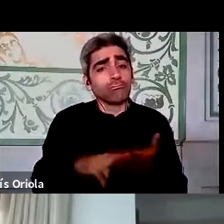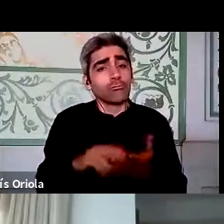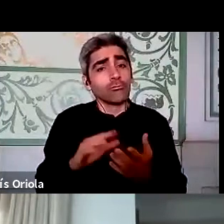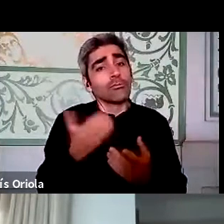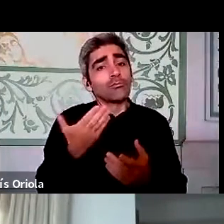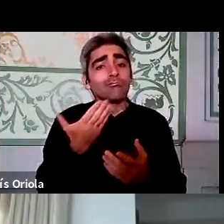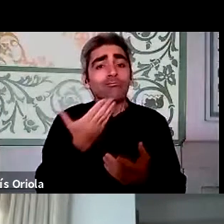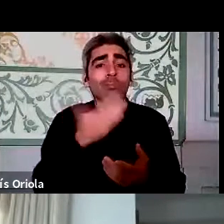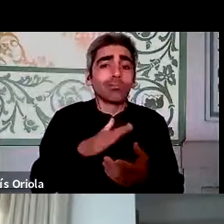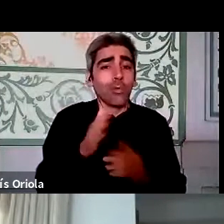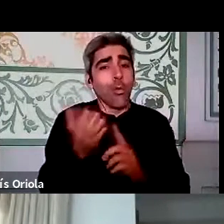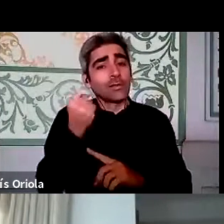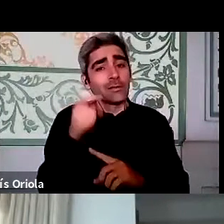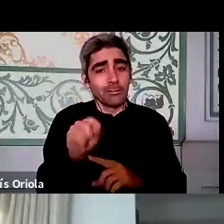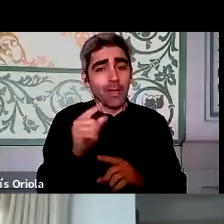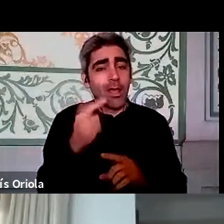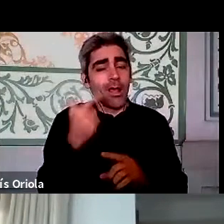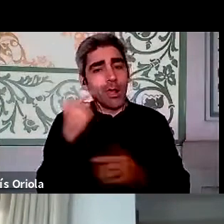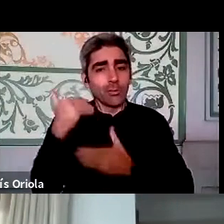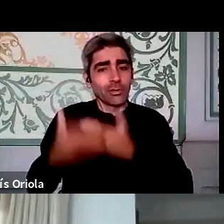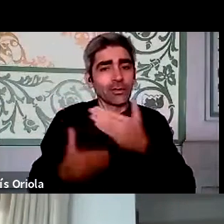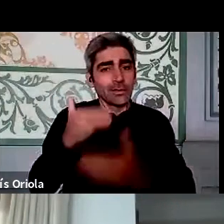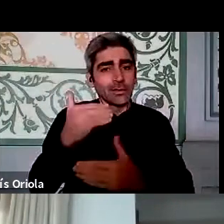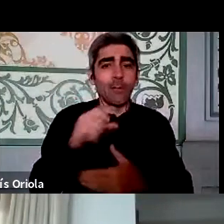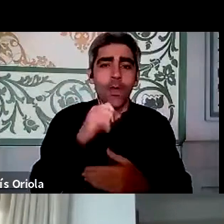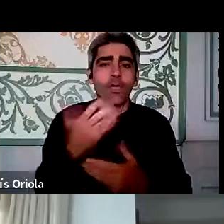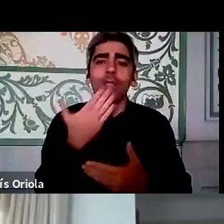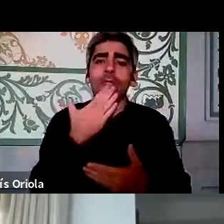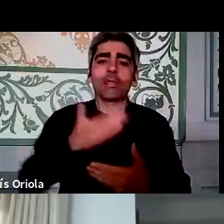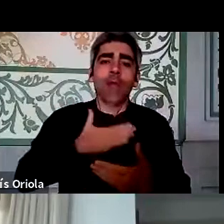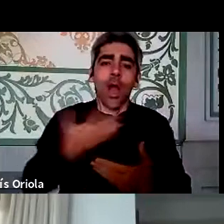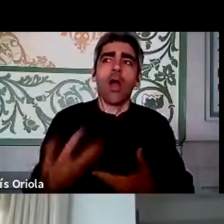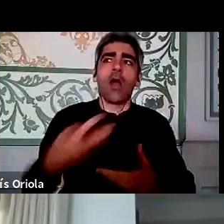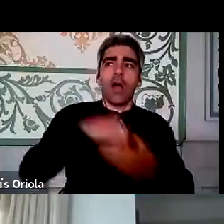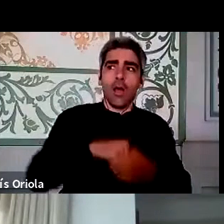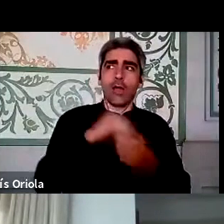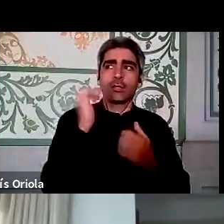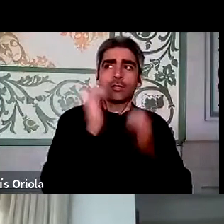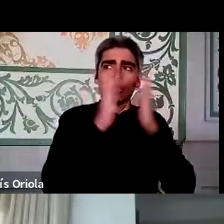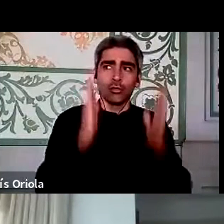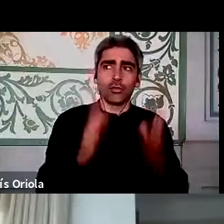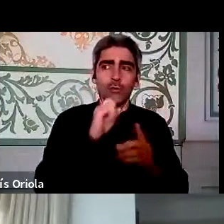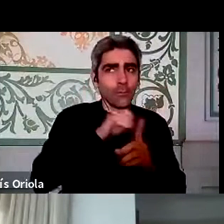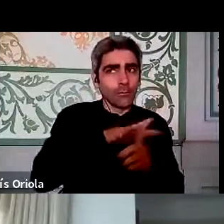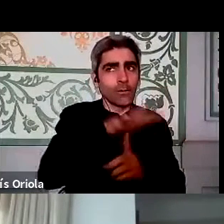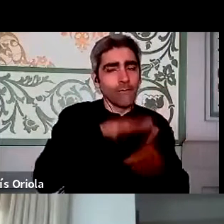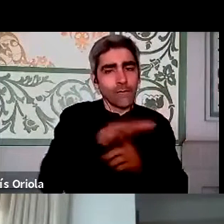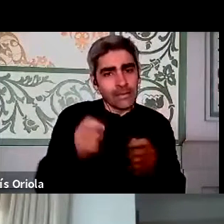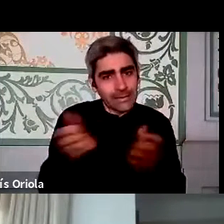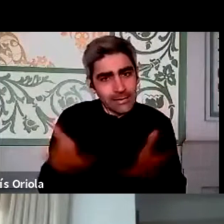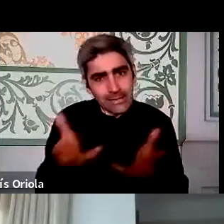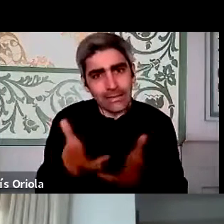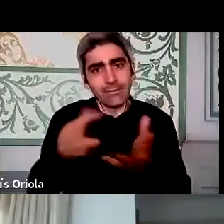que podemos ter aqui e que pode trazer para dentro das organizações e que pode ser incentivado às organizações, é